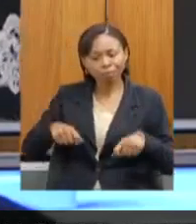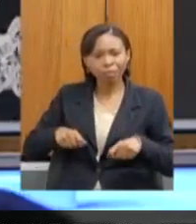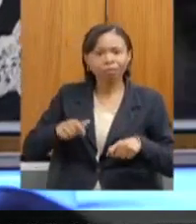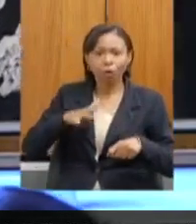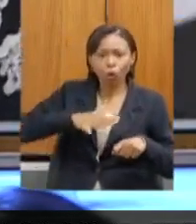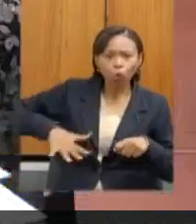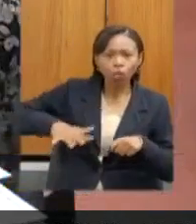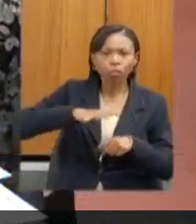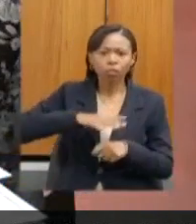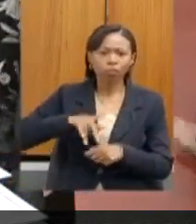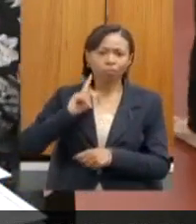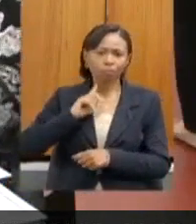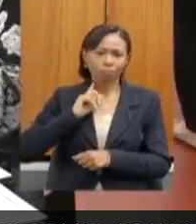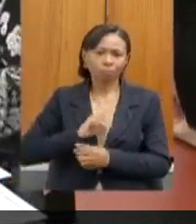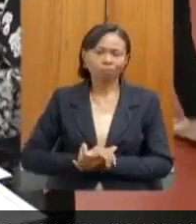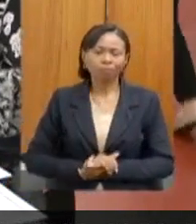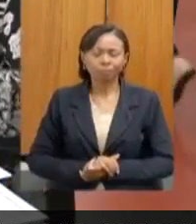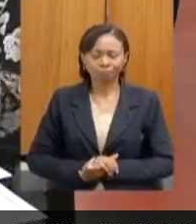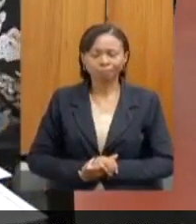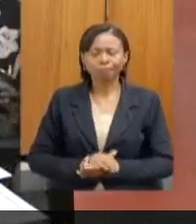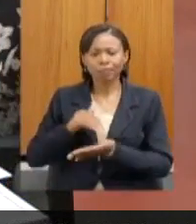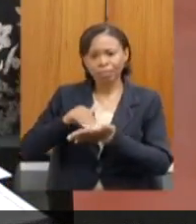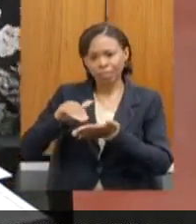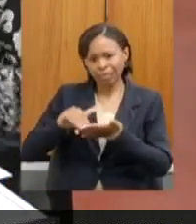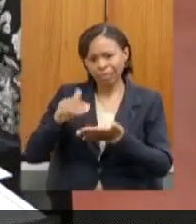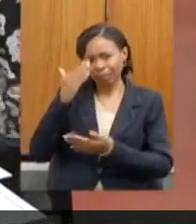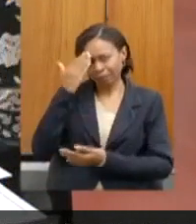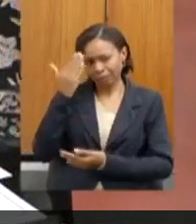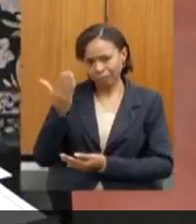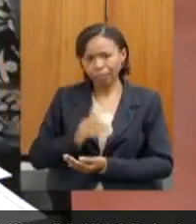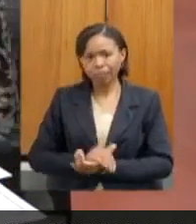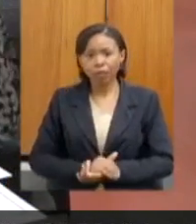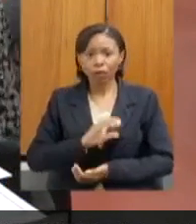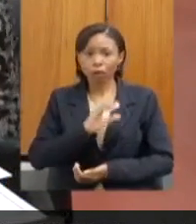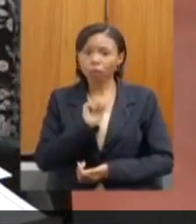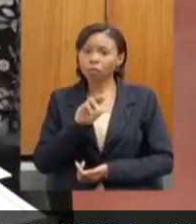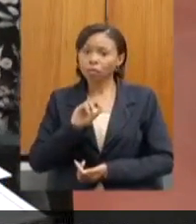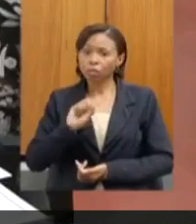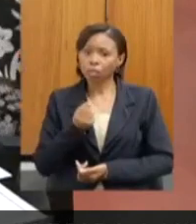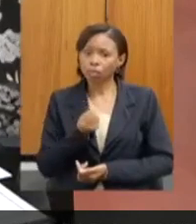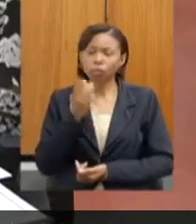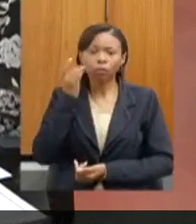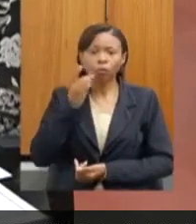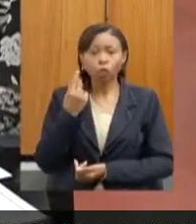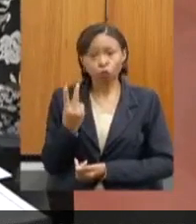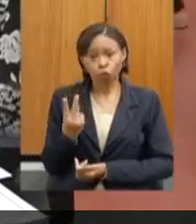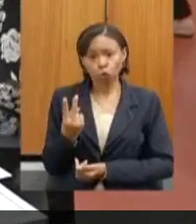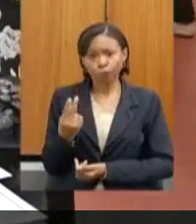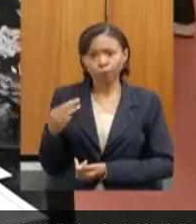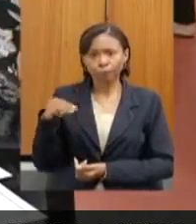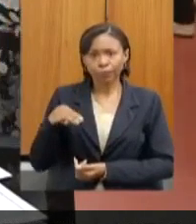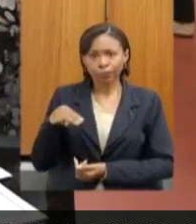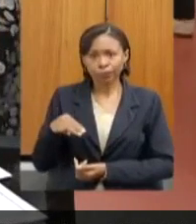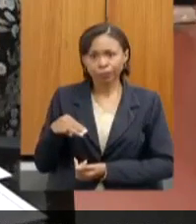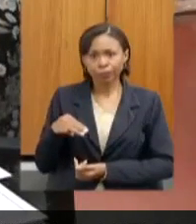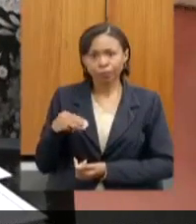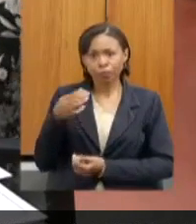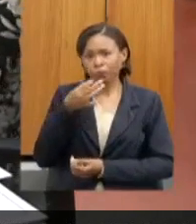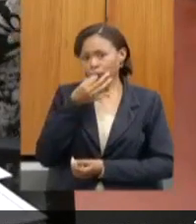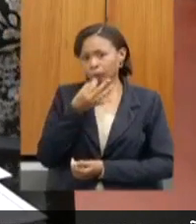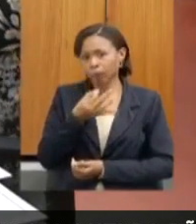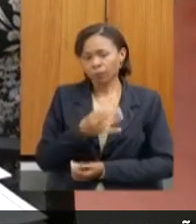Muito obrigado, secretário Amarillo. secretário Carlos Pimenta tem dois minutos para fazer seus comentários.